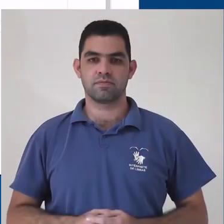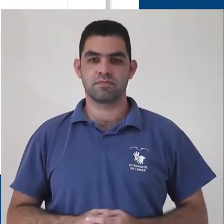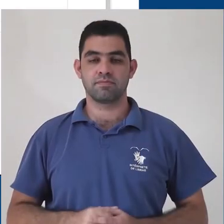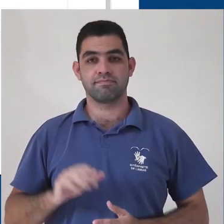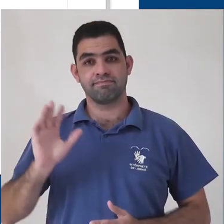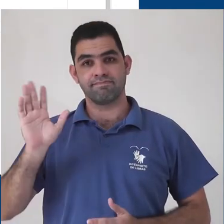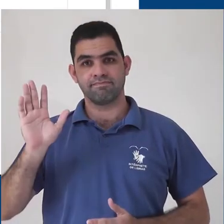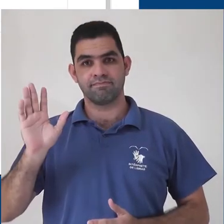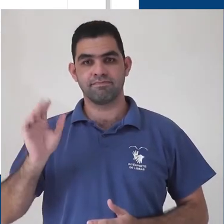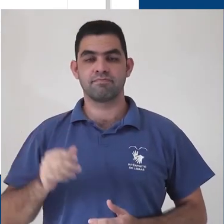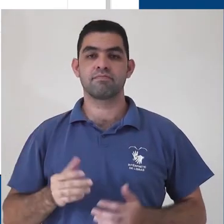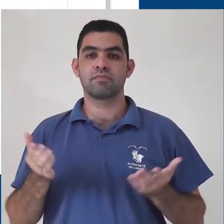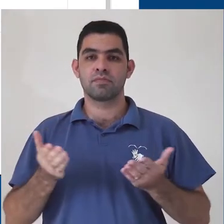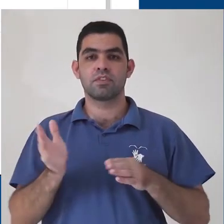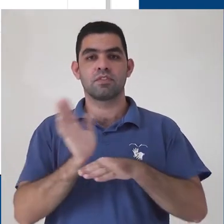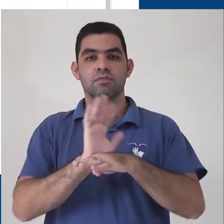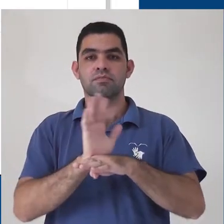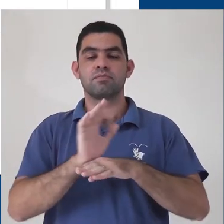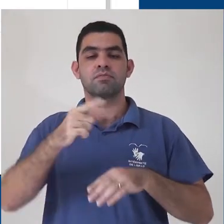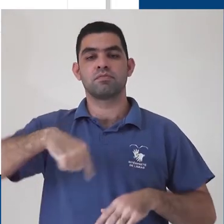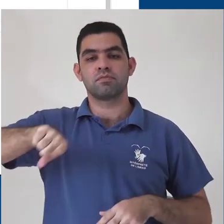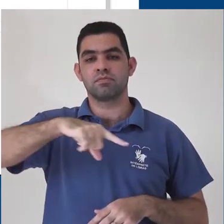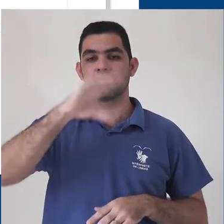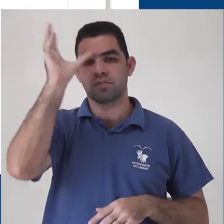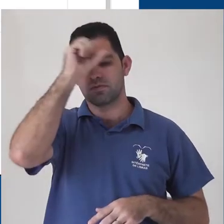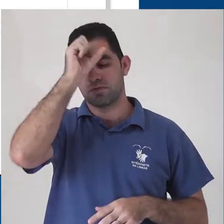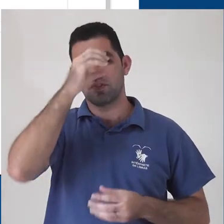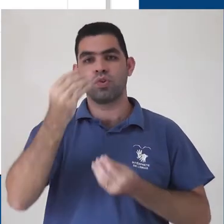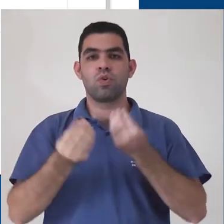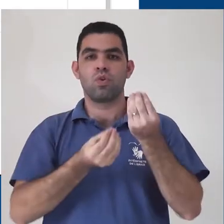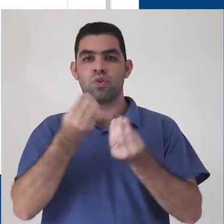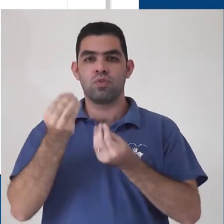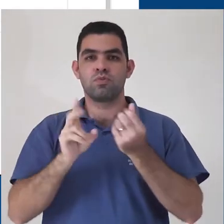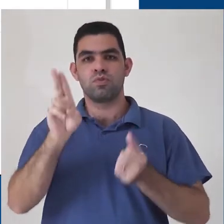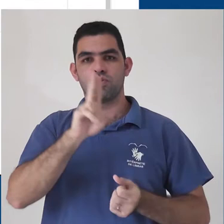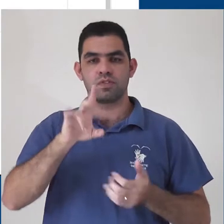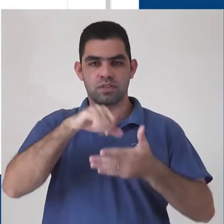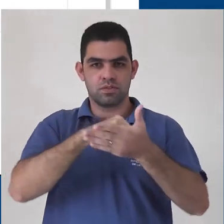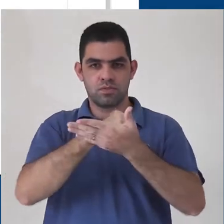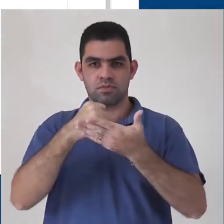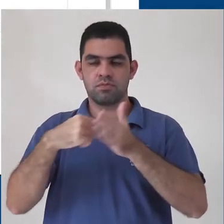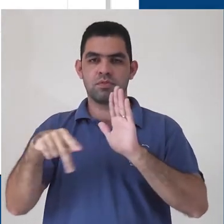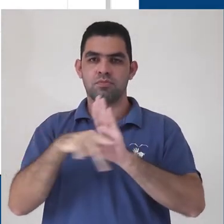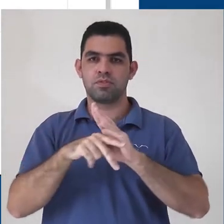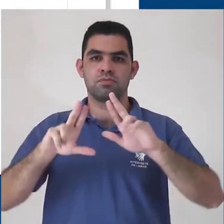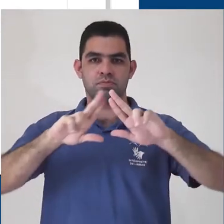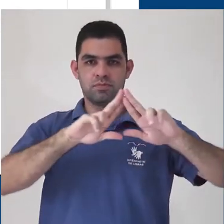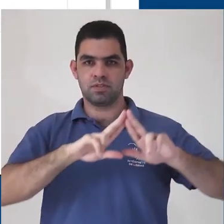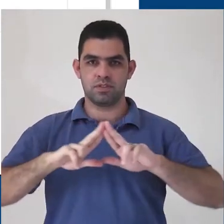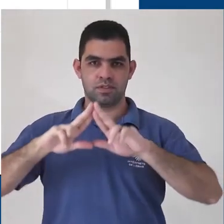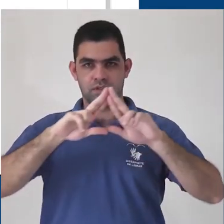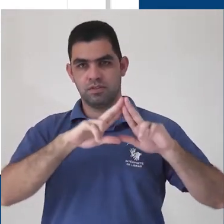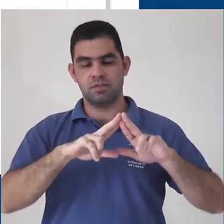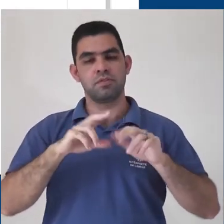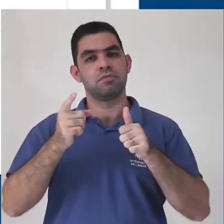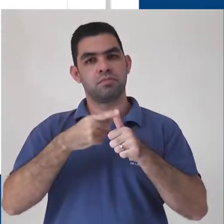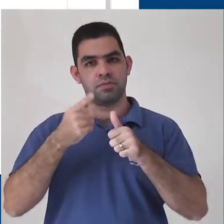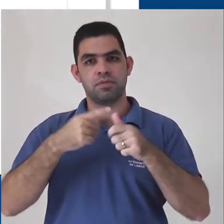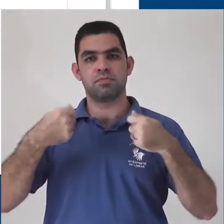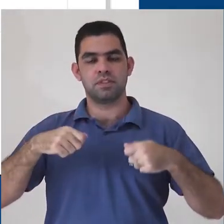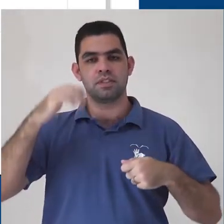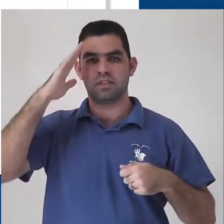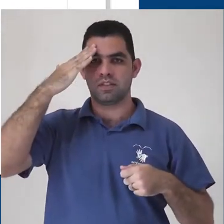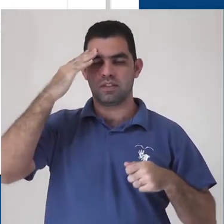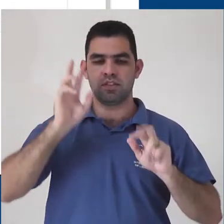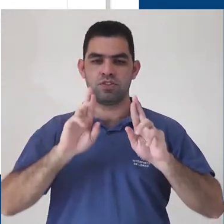Olá! Neste vídeo, vamos aprender como utilizar os nossos arquivos do Drive. Para isso, precisamos entender a diferença